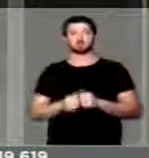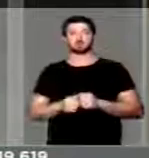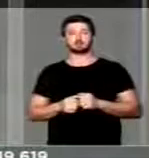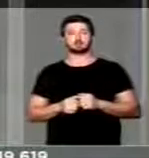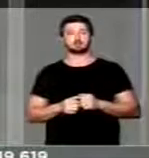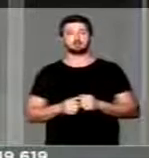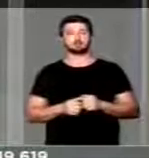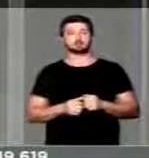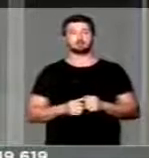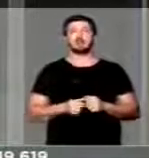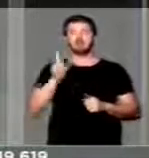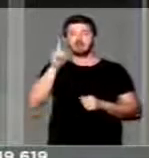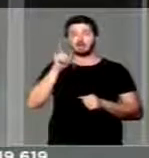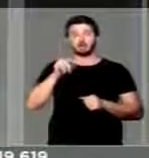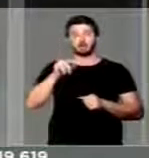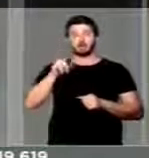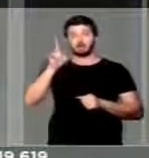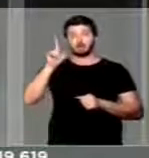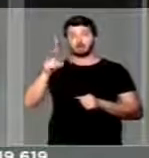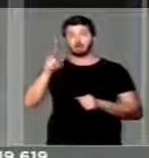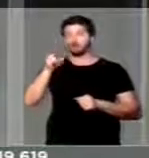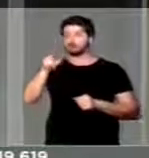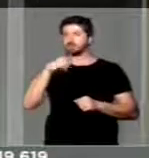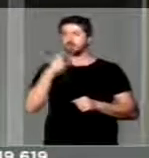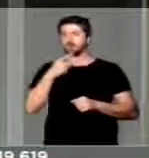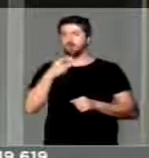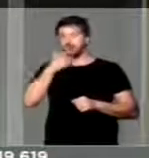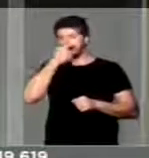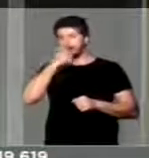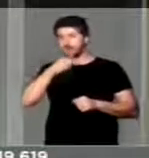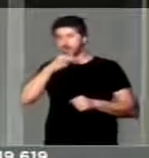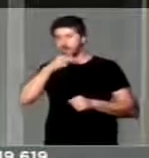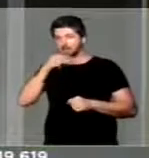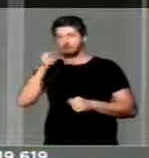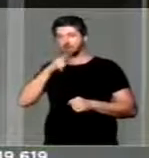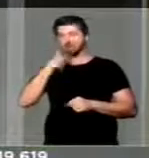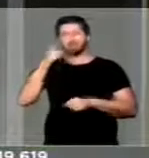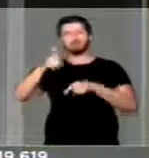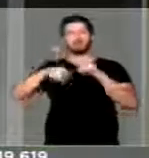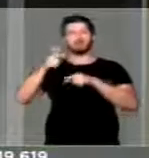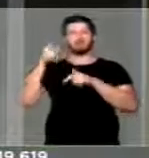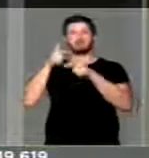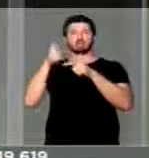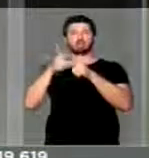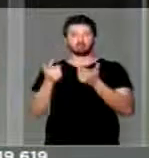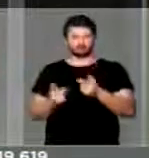É aquilo que você diz, o Aécio não ganha, e aí eu falo um palavrão